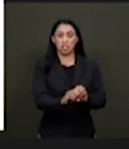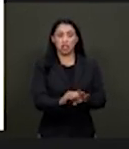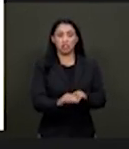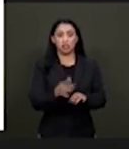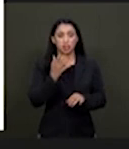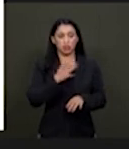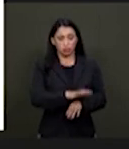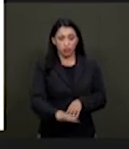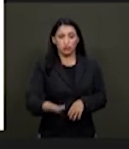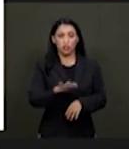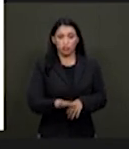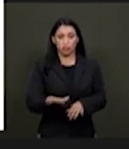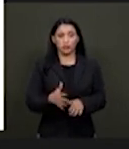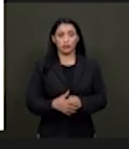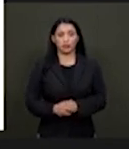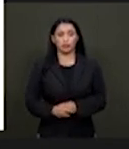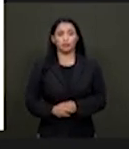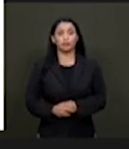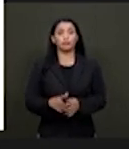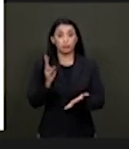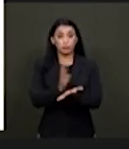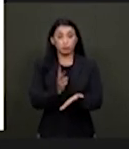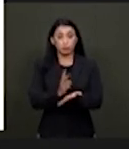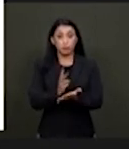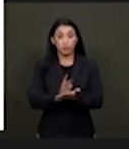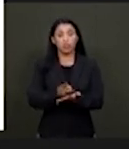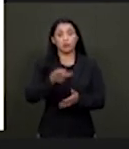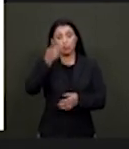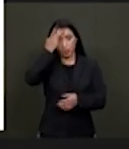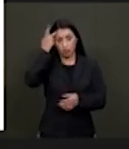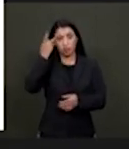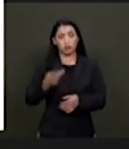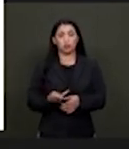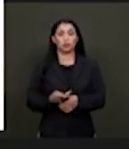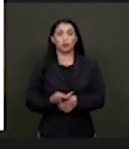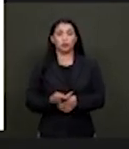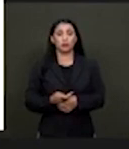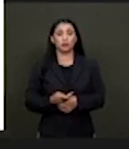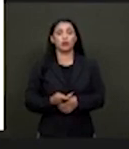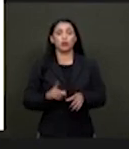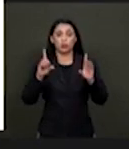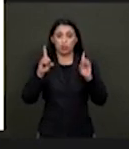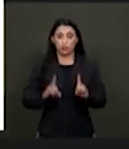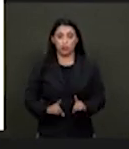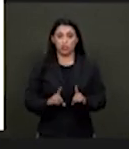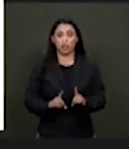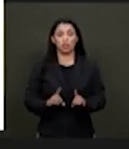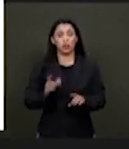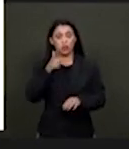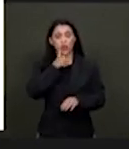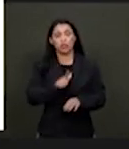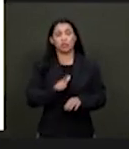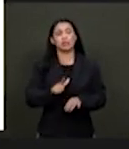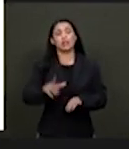O próximo argumento é que mesmo as pessoas severas são beneficiadas em classes comuns. Pesquisas realizadas nos Estados Unidos,